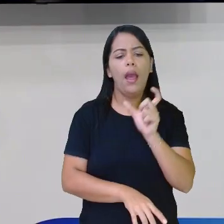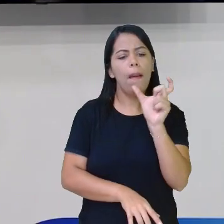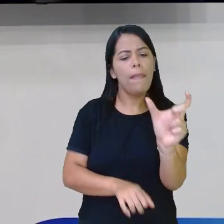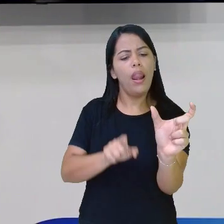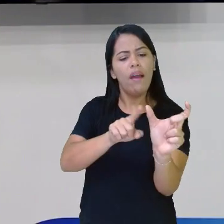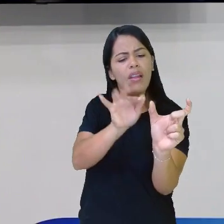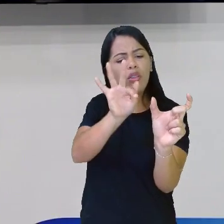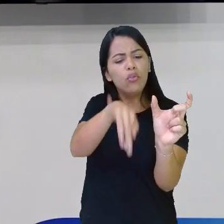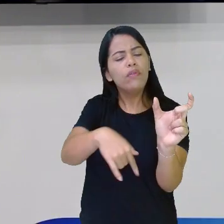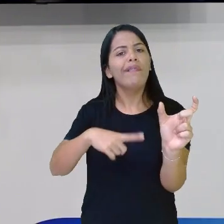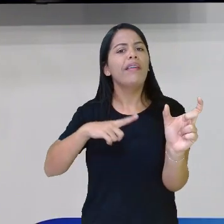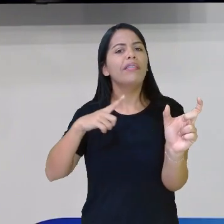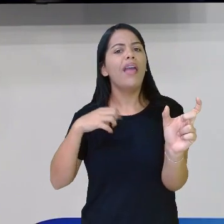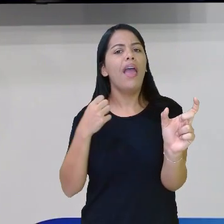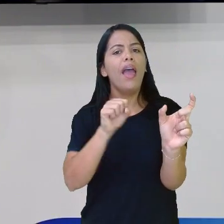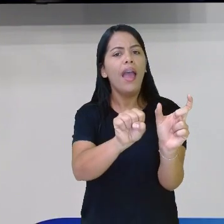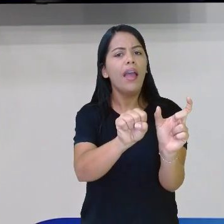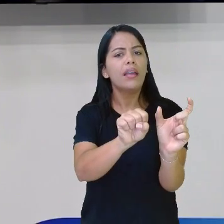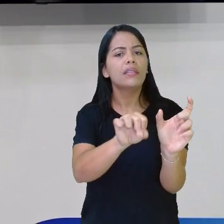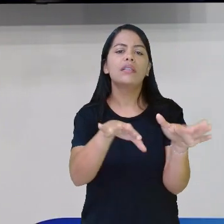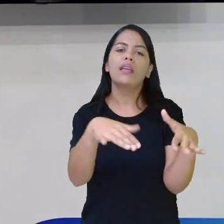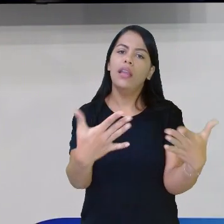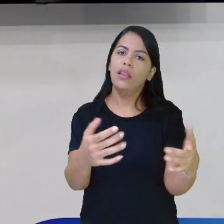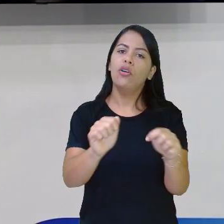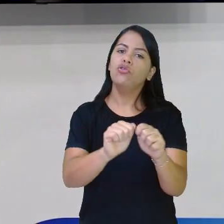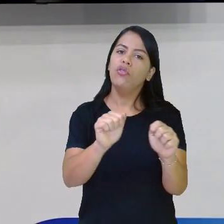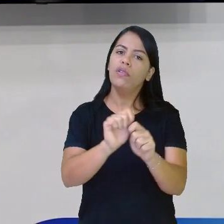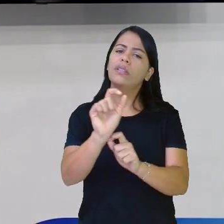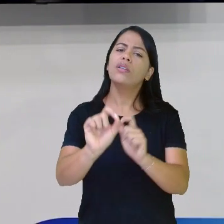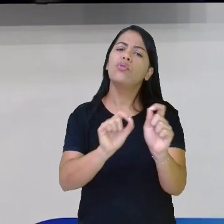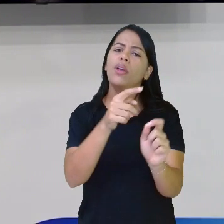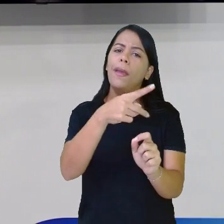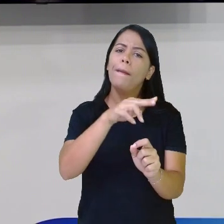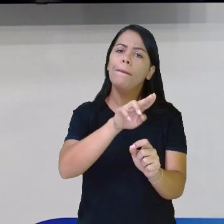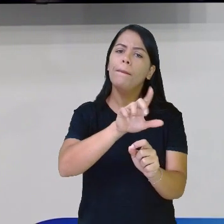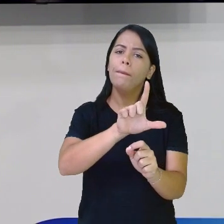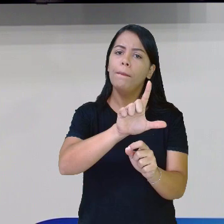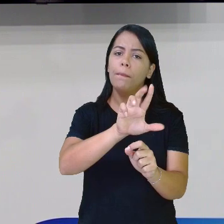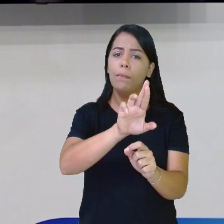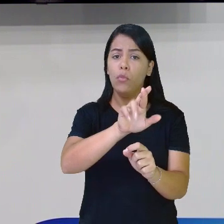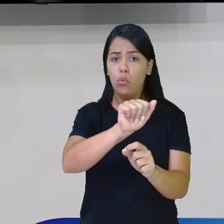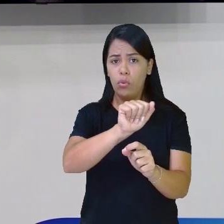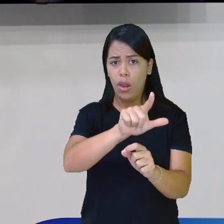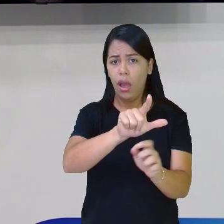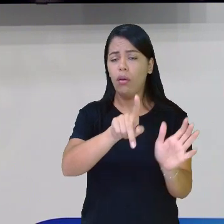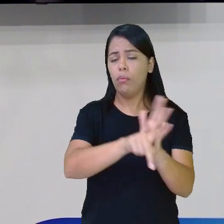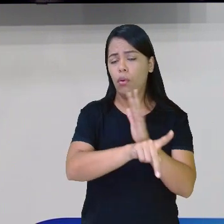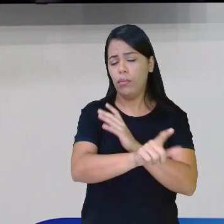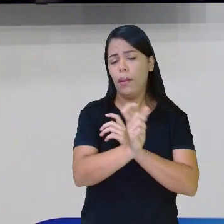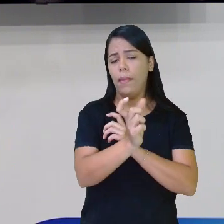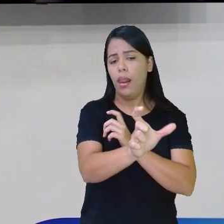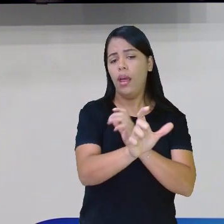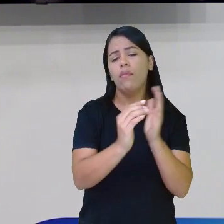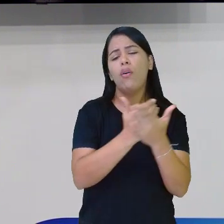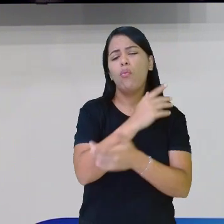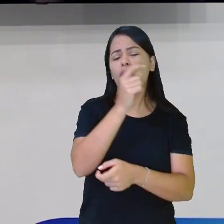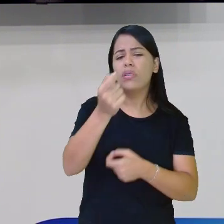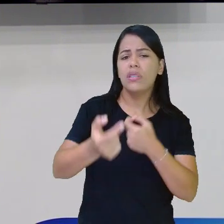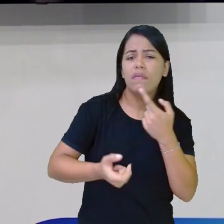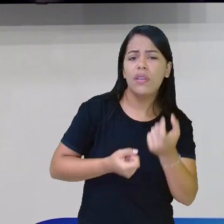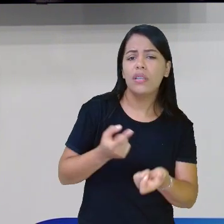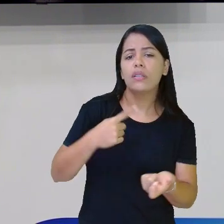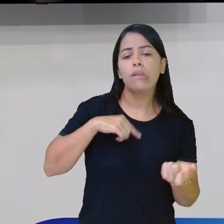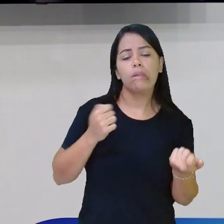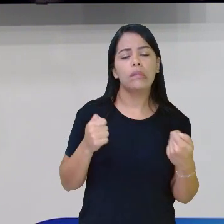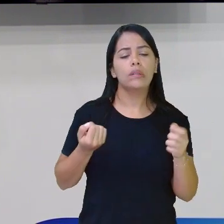aí no final, eu estou fazendo o plural da palavra, tá? Algumas vezes eu preciso colocar